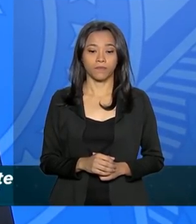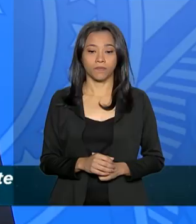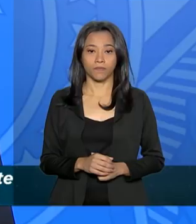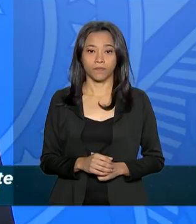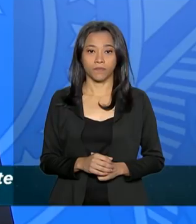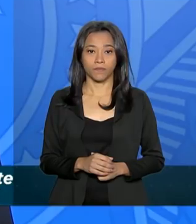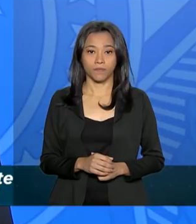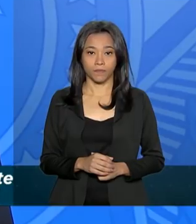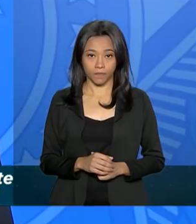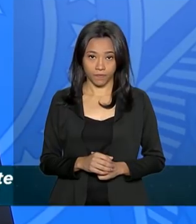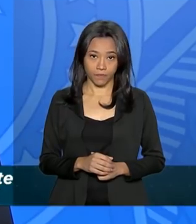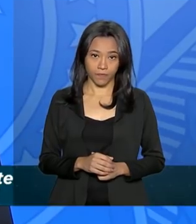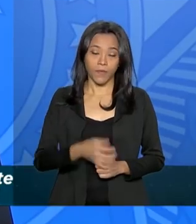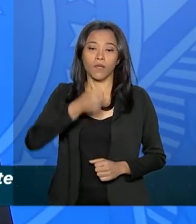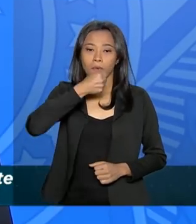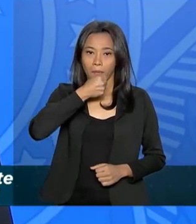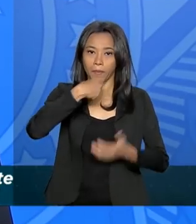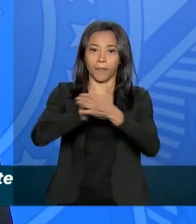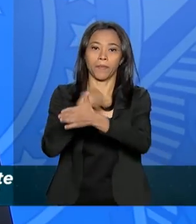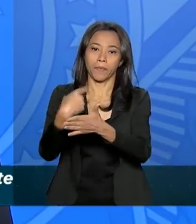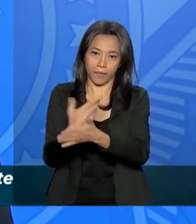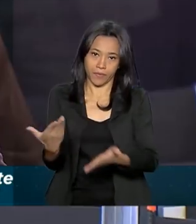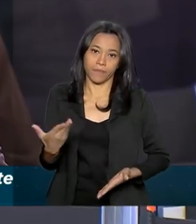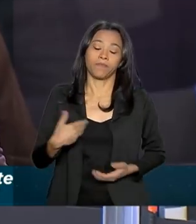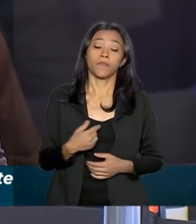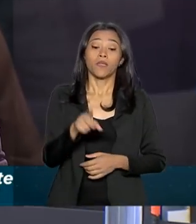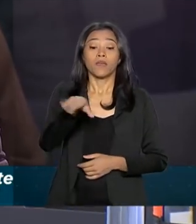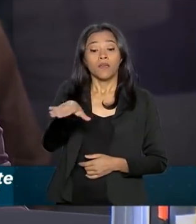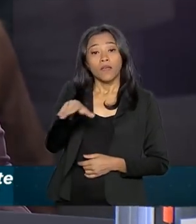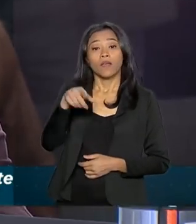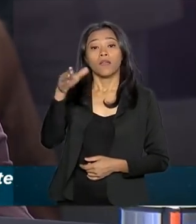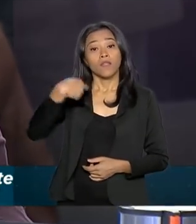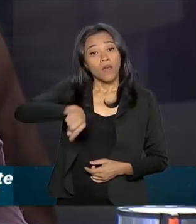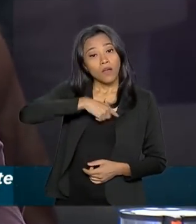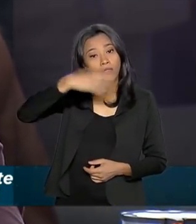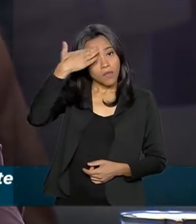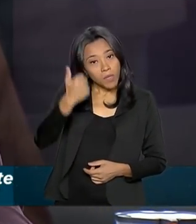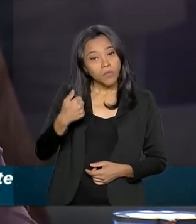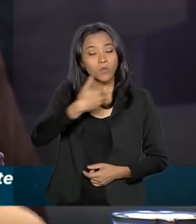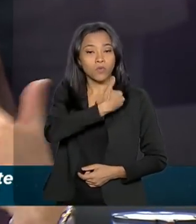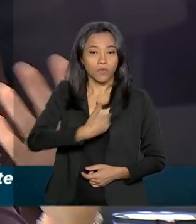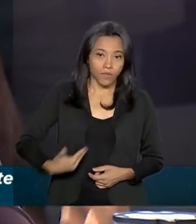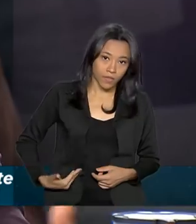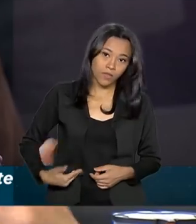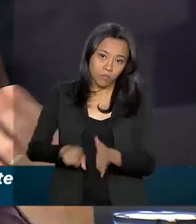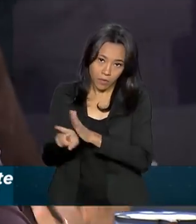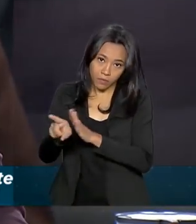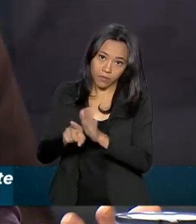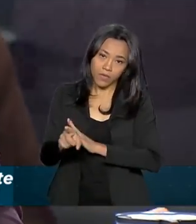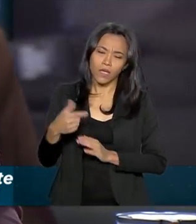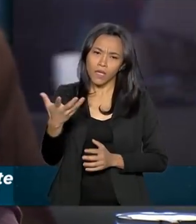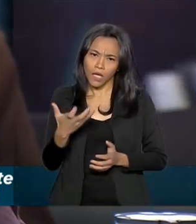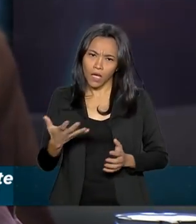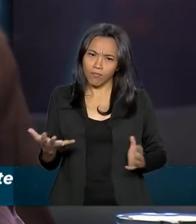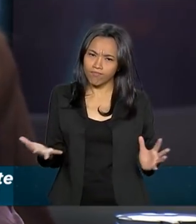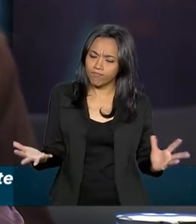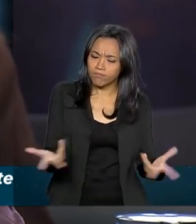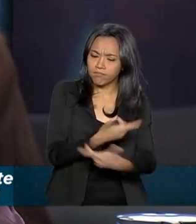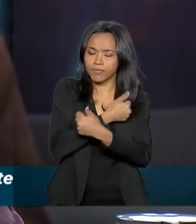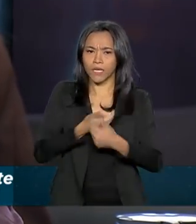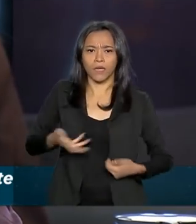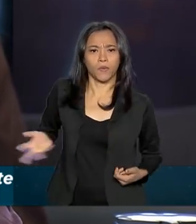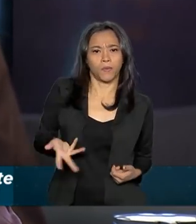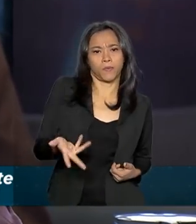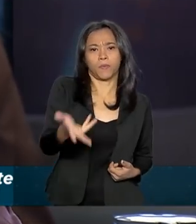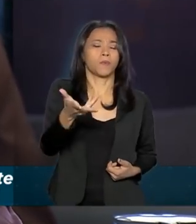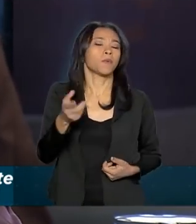Que a privização dos Correios também depende do aval do Congresso Nacional. E a gente sabe que o governo quer aprimorar e dar um ritmo mais veloz